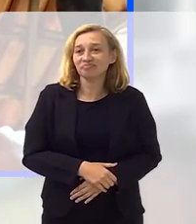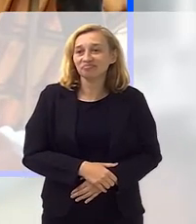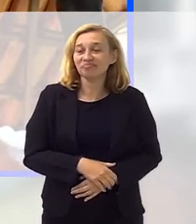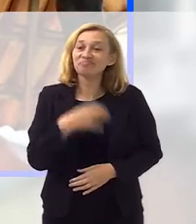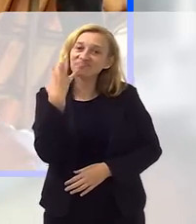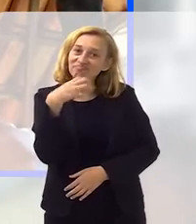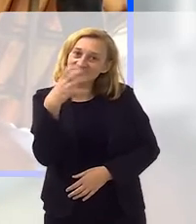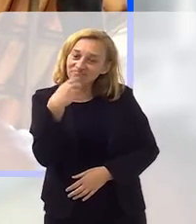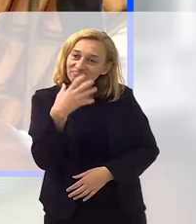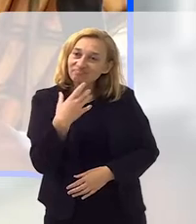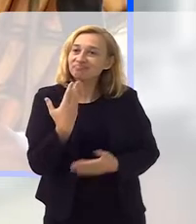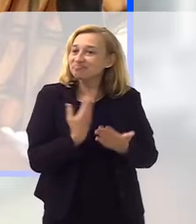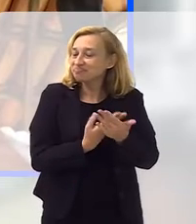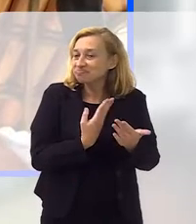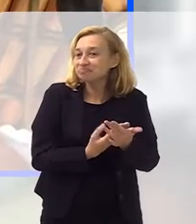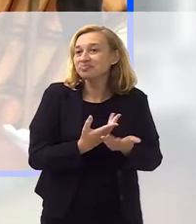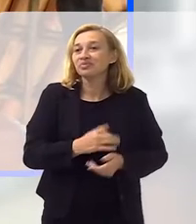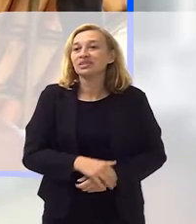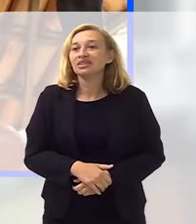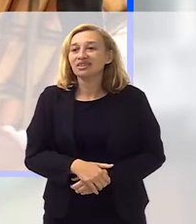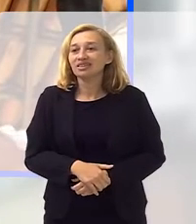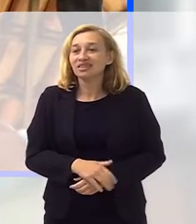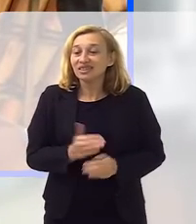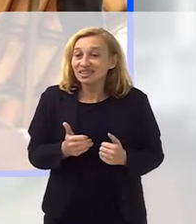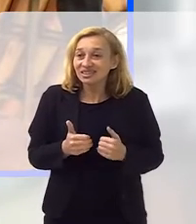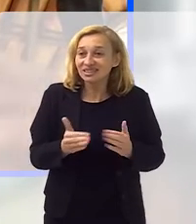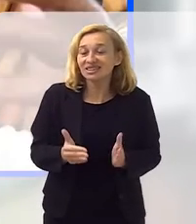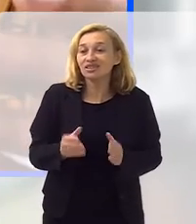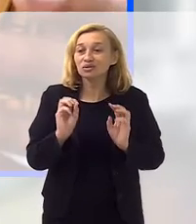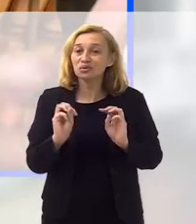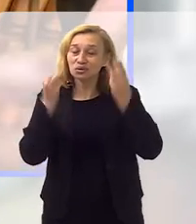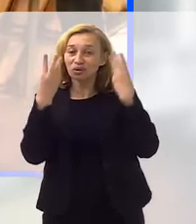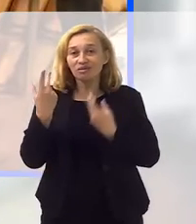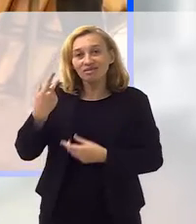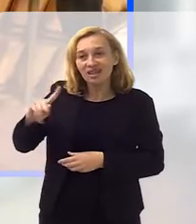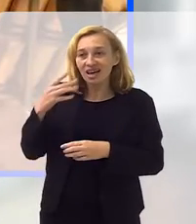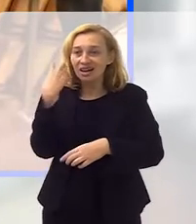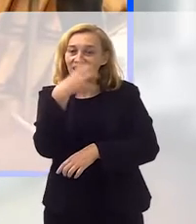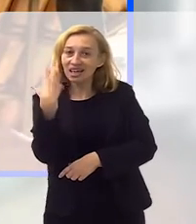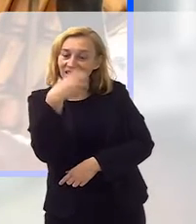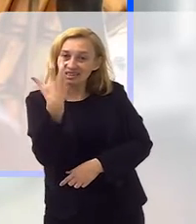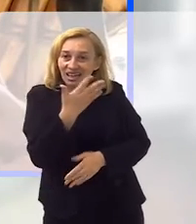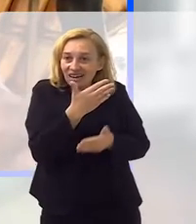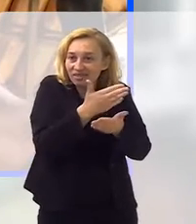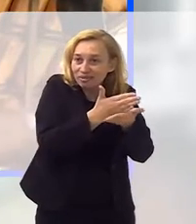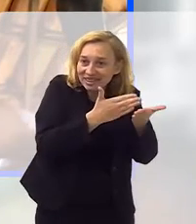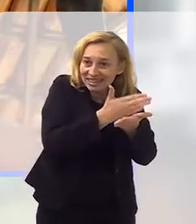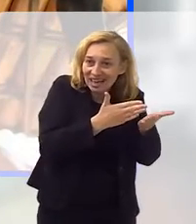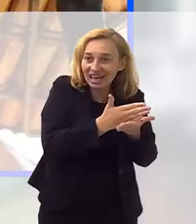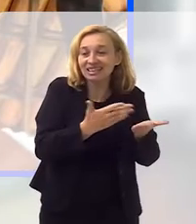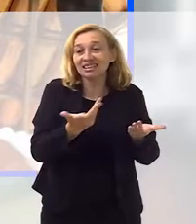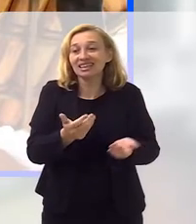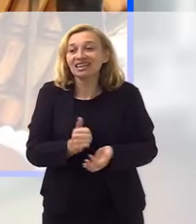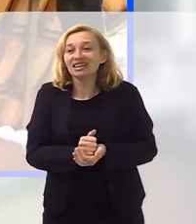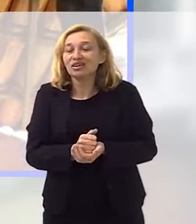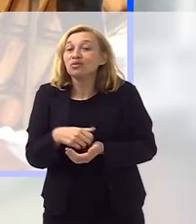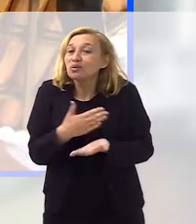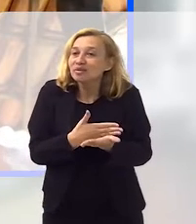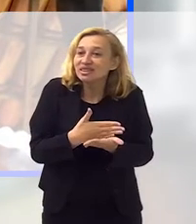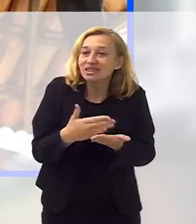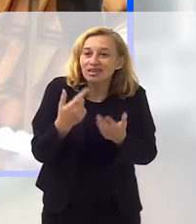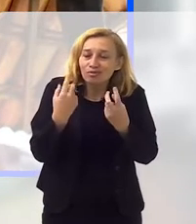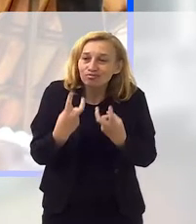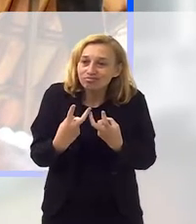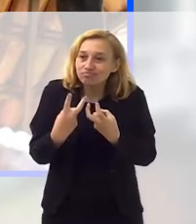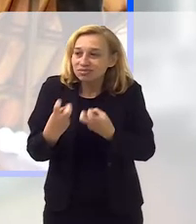e já estava já entrando na aula de canto, gente já fazia uma abertura dos shows dela, ou cantava uma parte, né, e daí